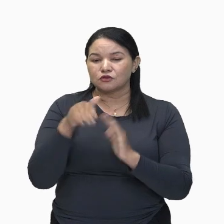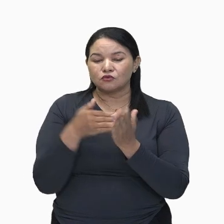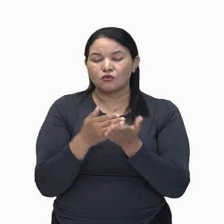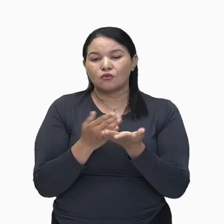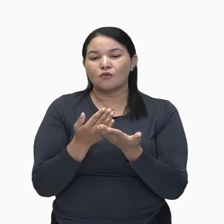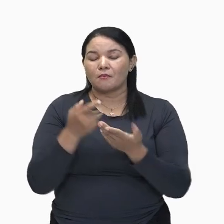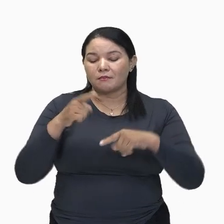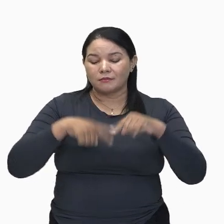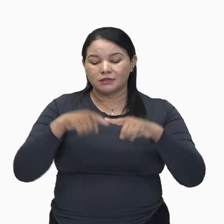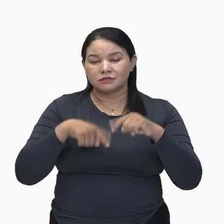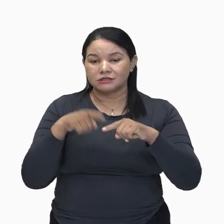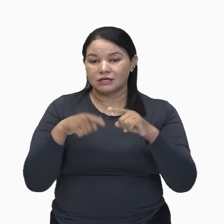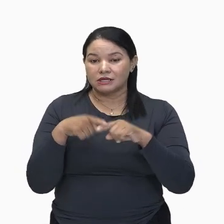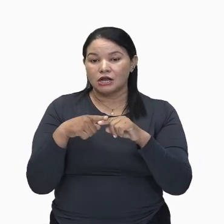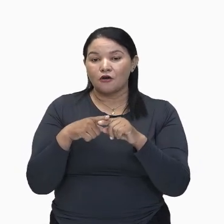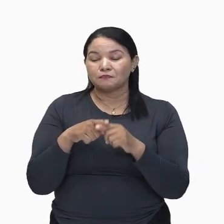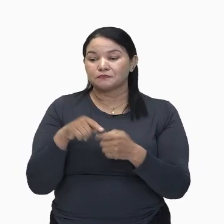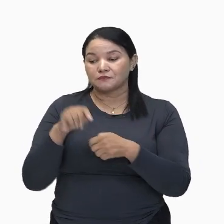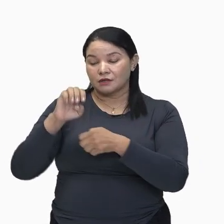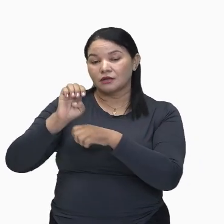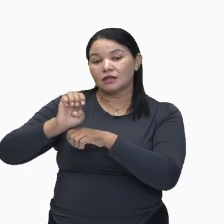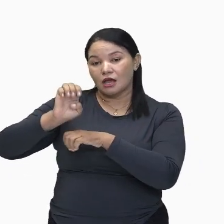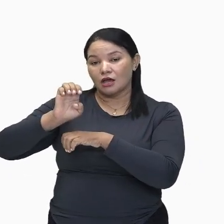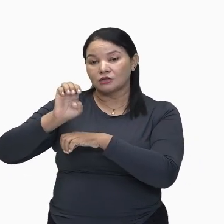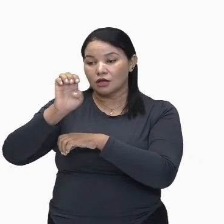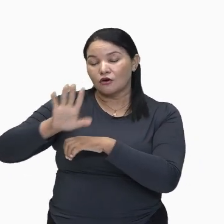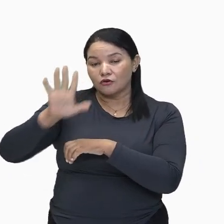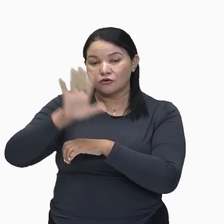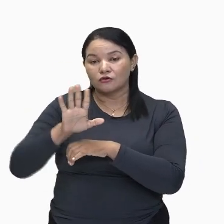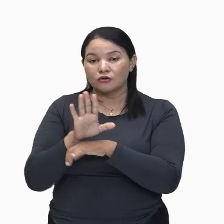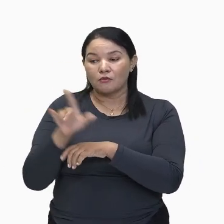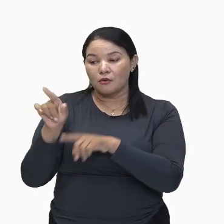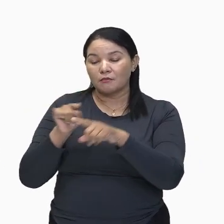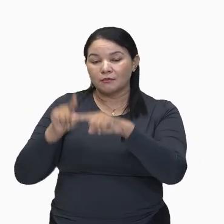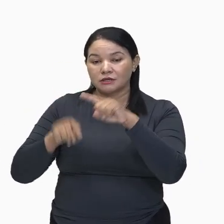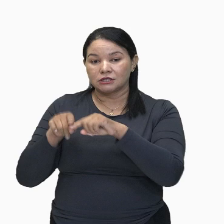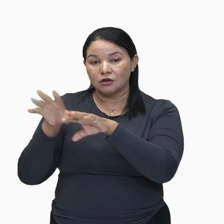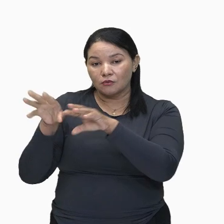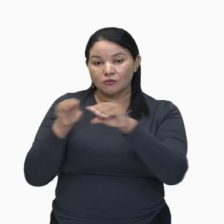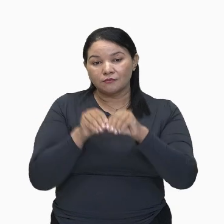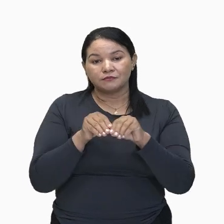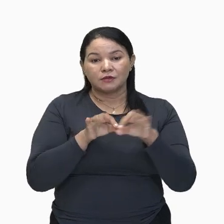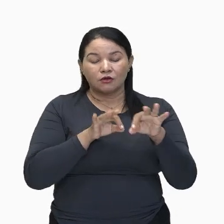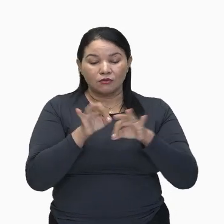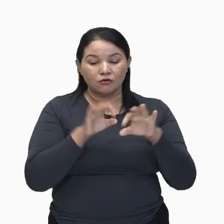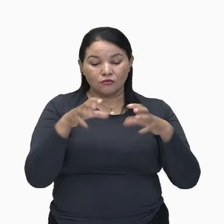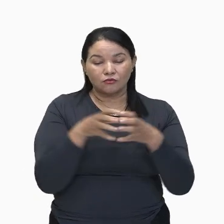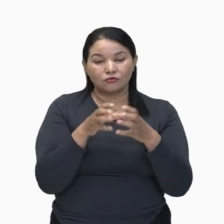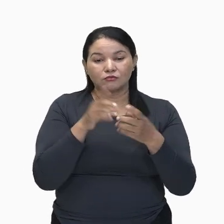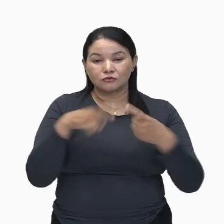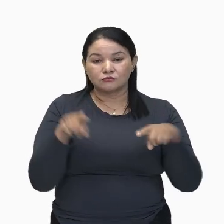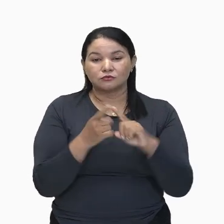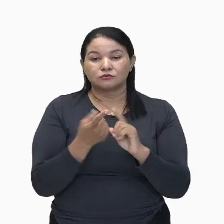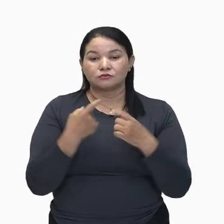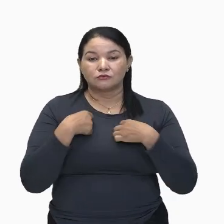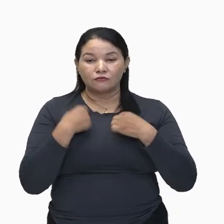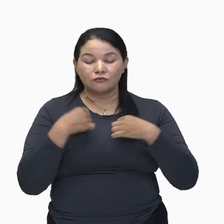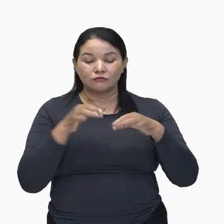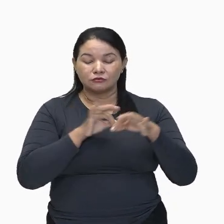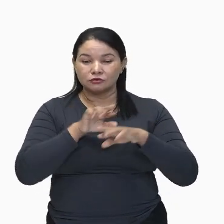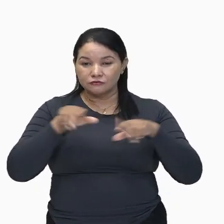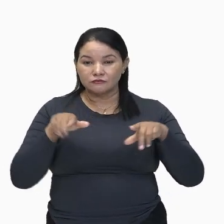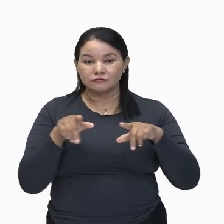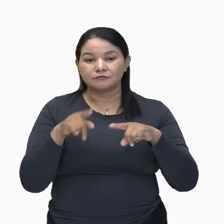europeu. Orquestra, solistas, cenários e figurinos. A partir da criação de corpos